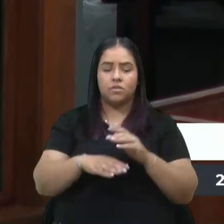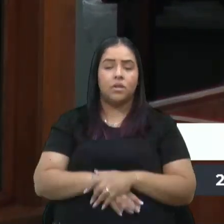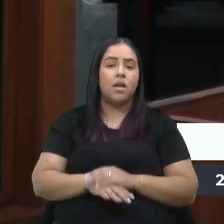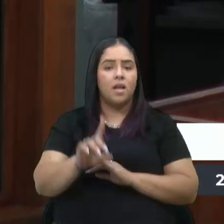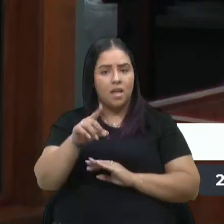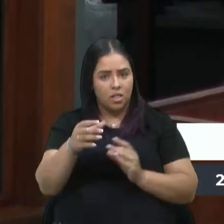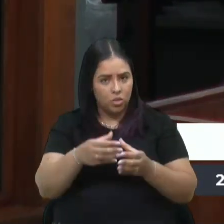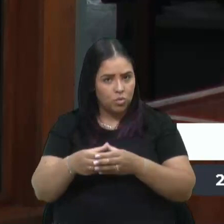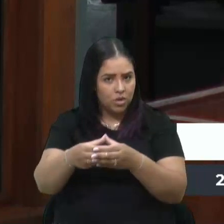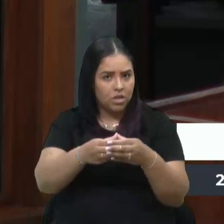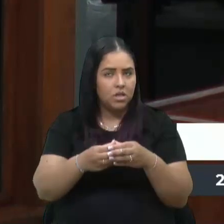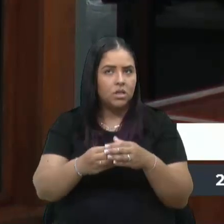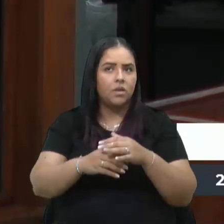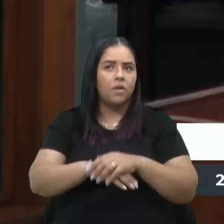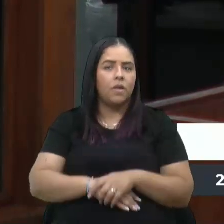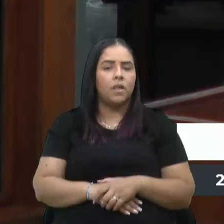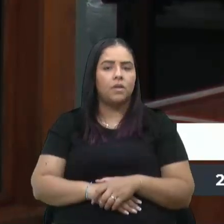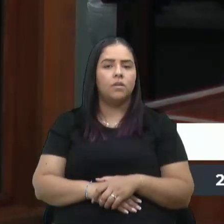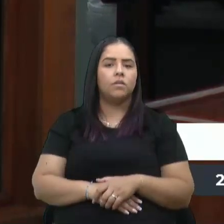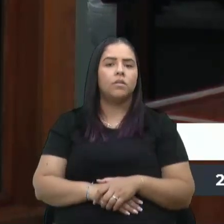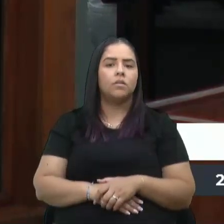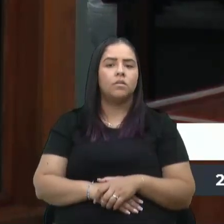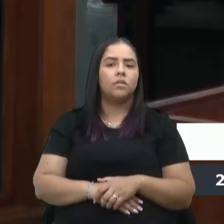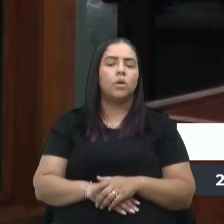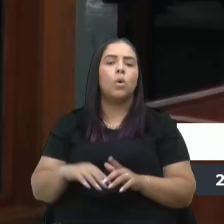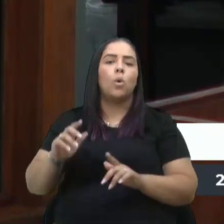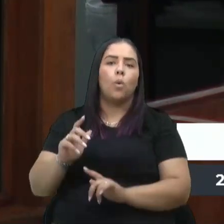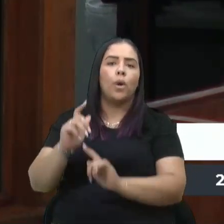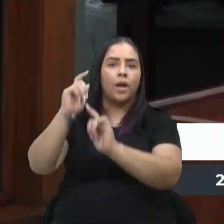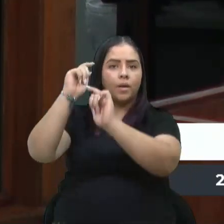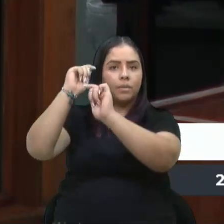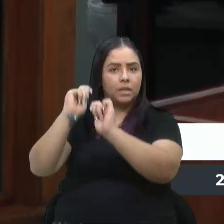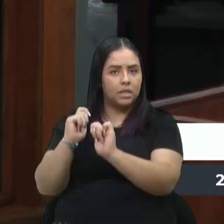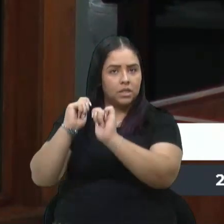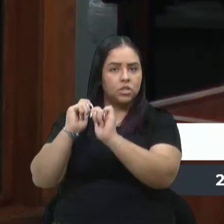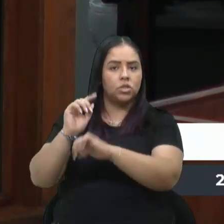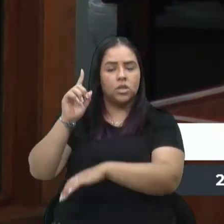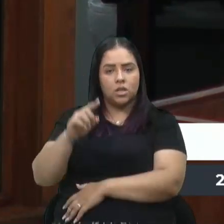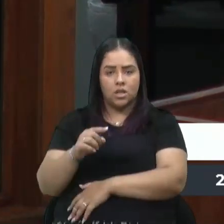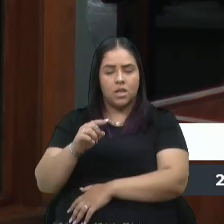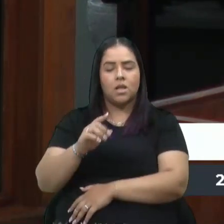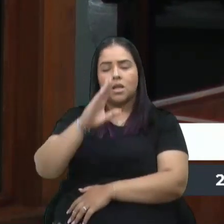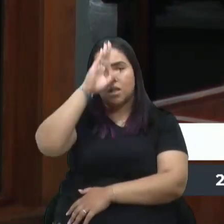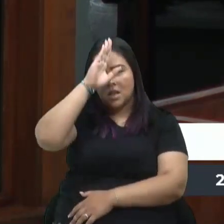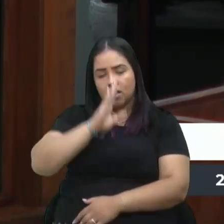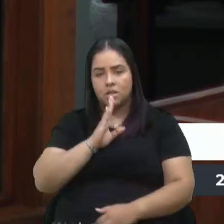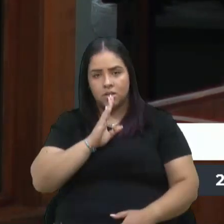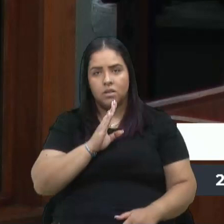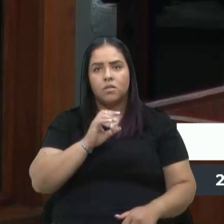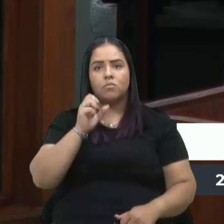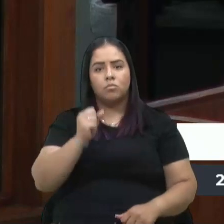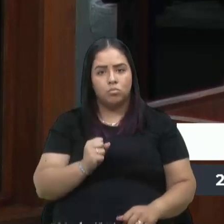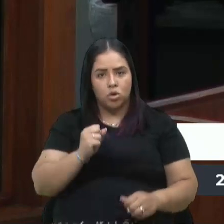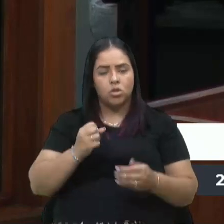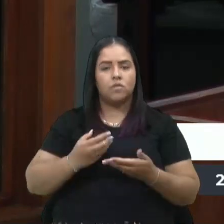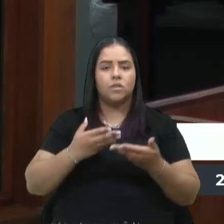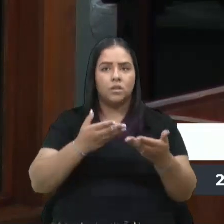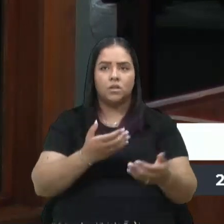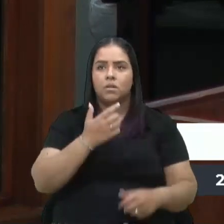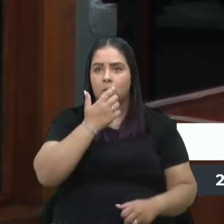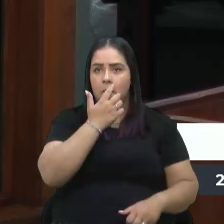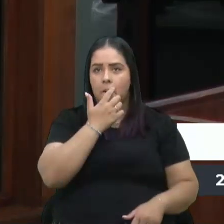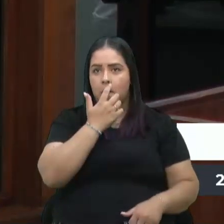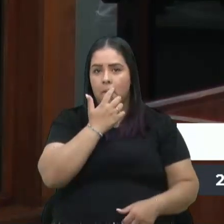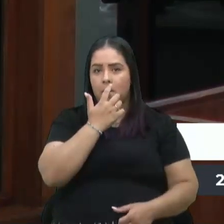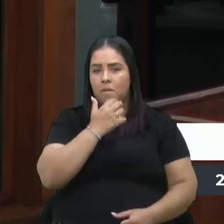turismo. O Monumento ao Imigrante é turismo, é de graça e pode ser visitado. A gente sai de